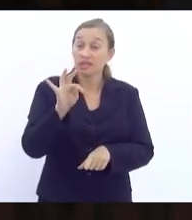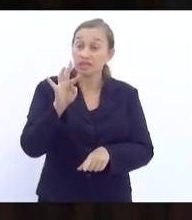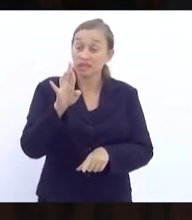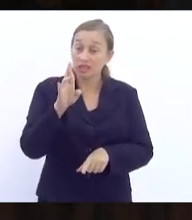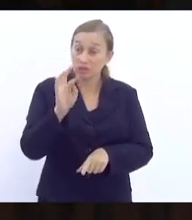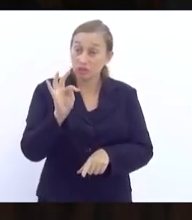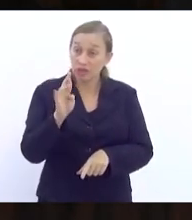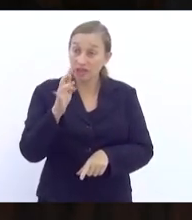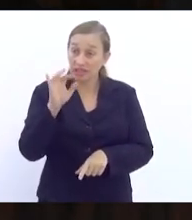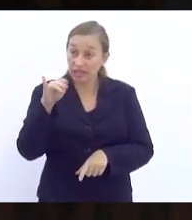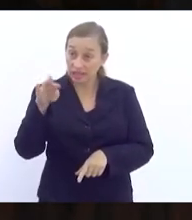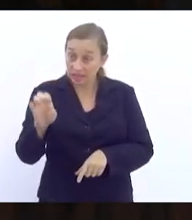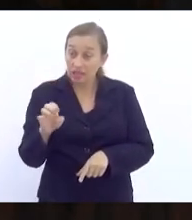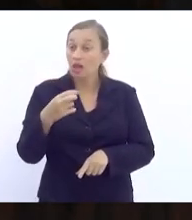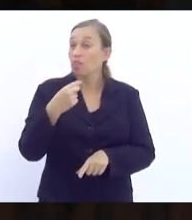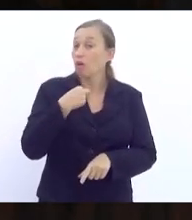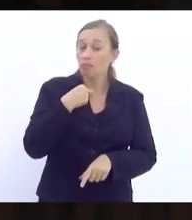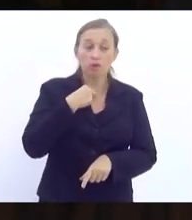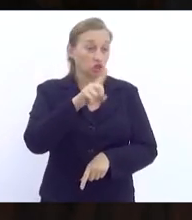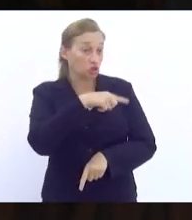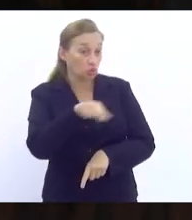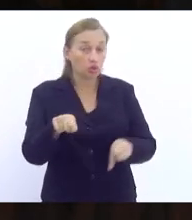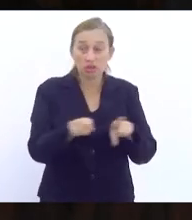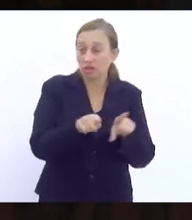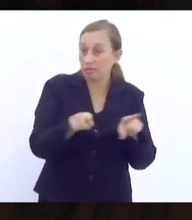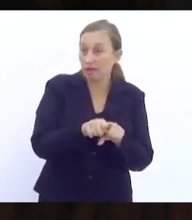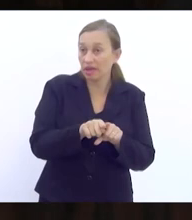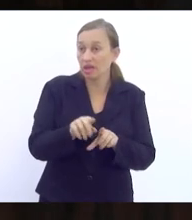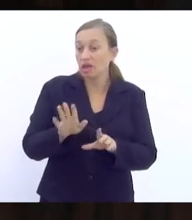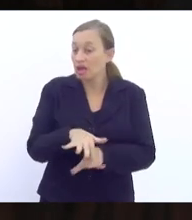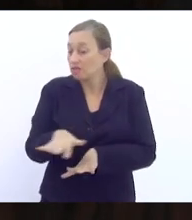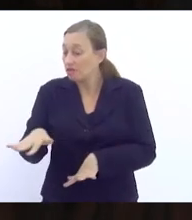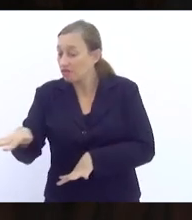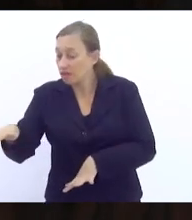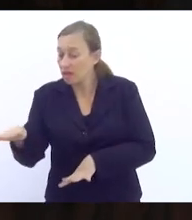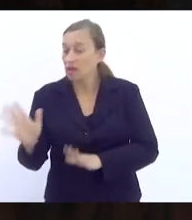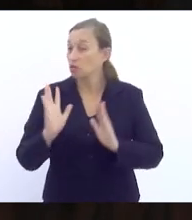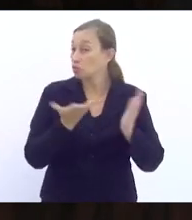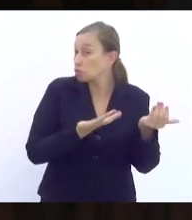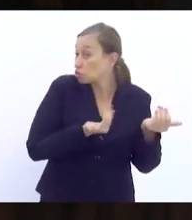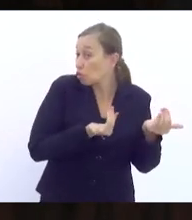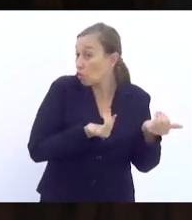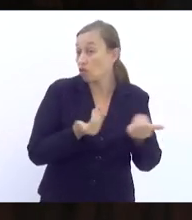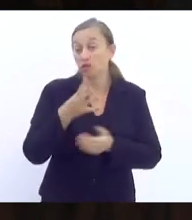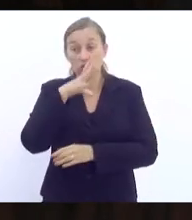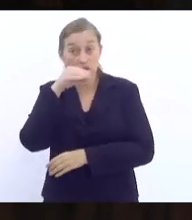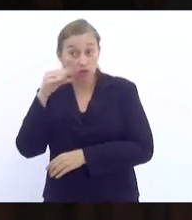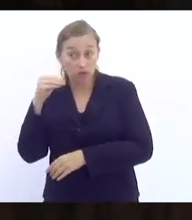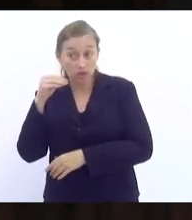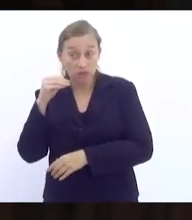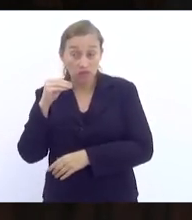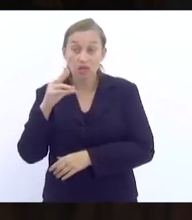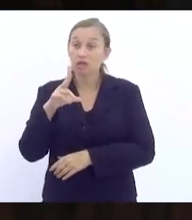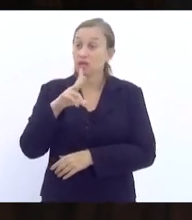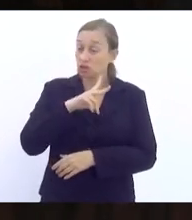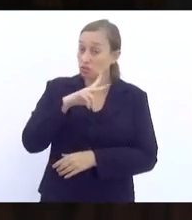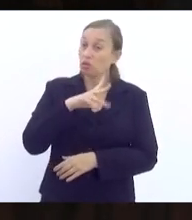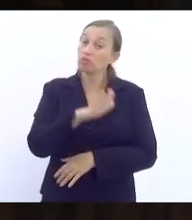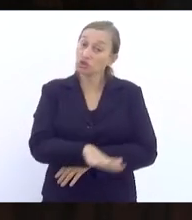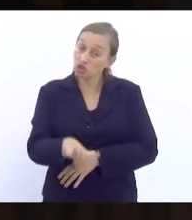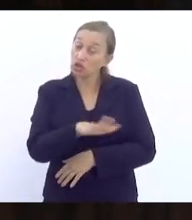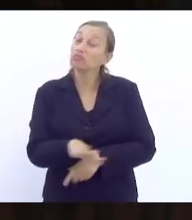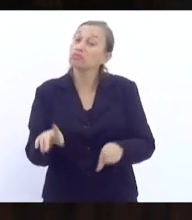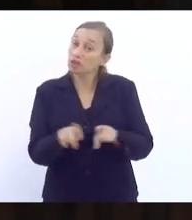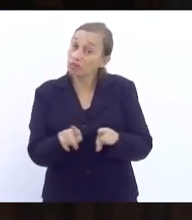não pode excluir também a comunidade, os jovens, os adolescentes e as próprias crianças